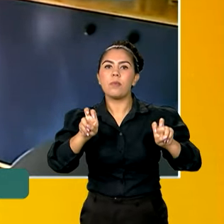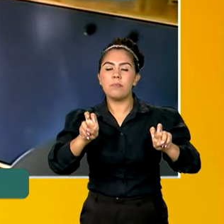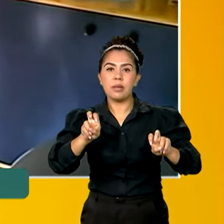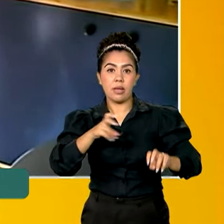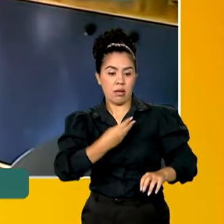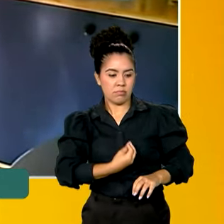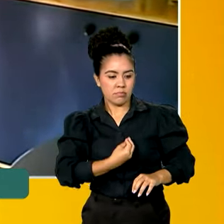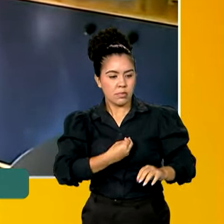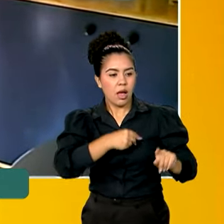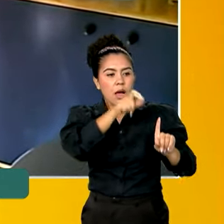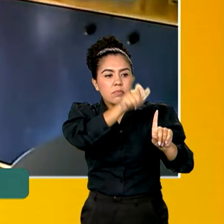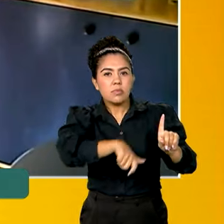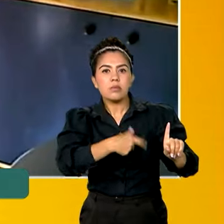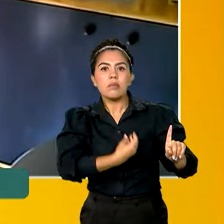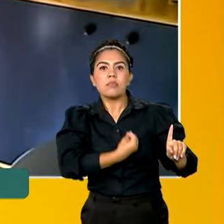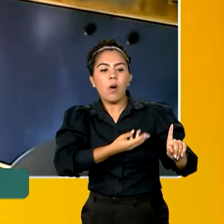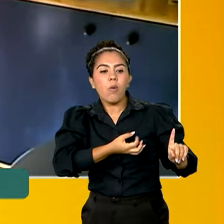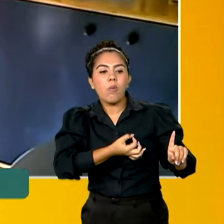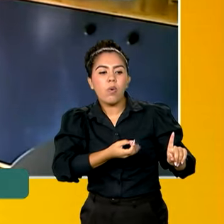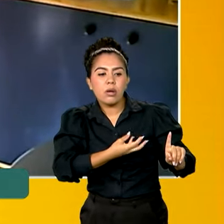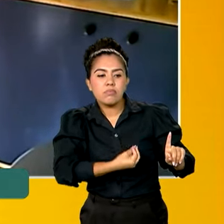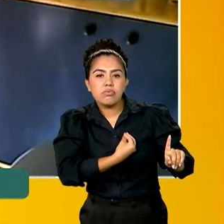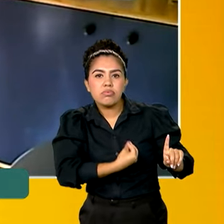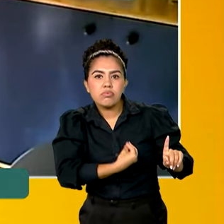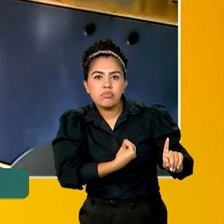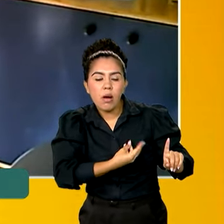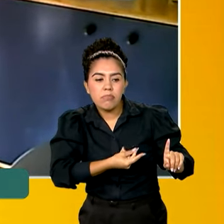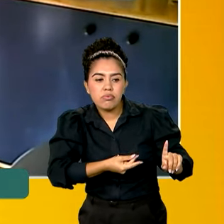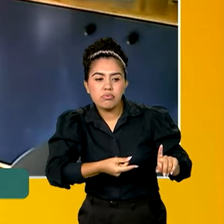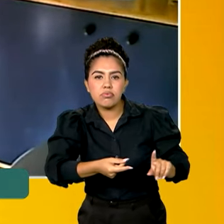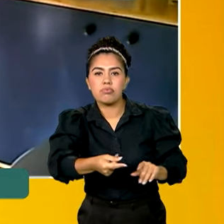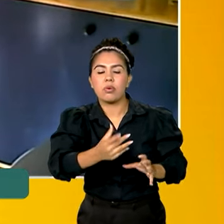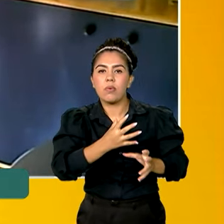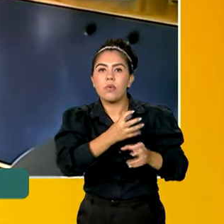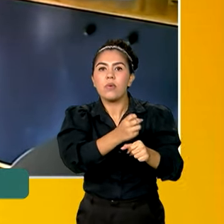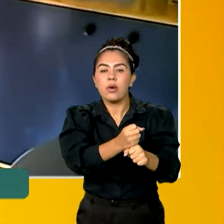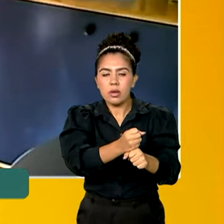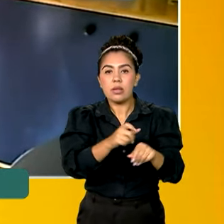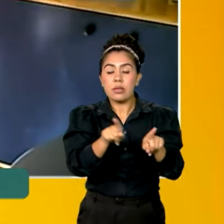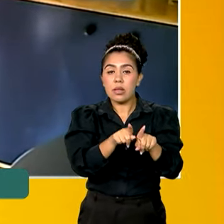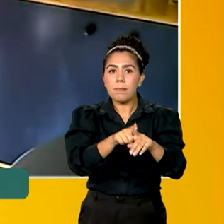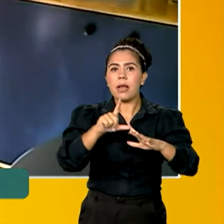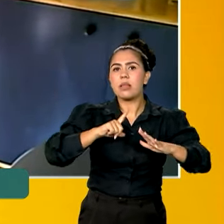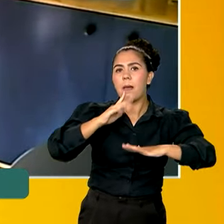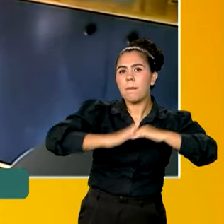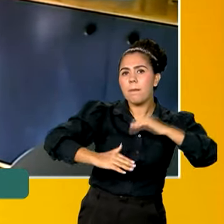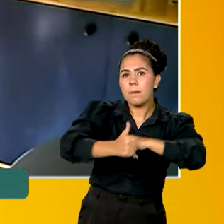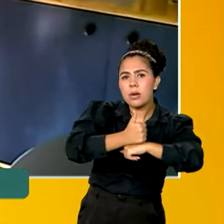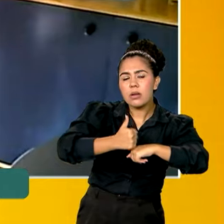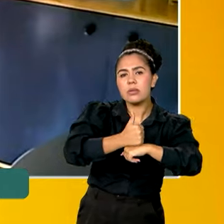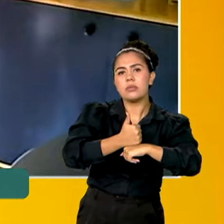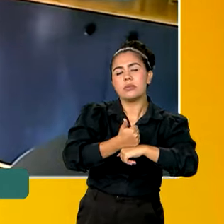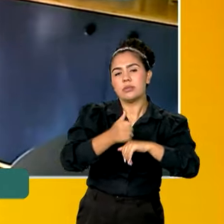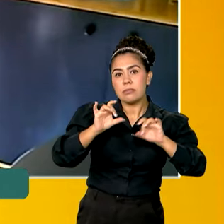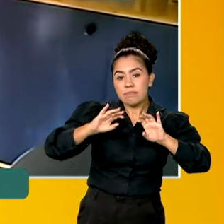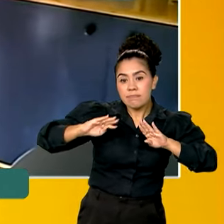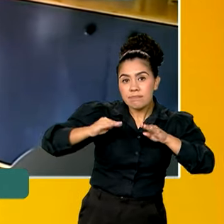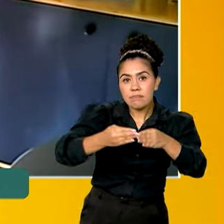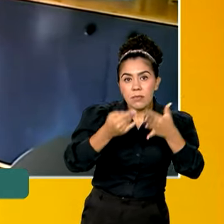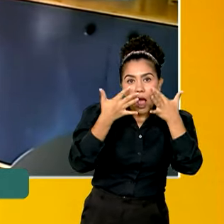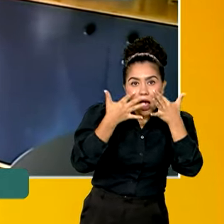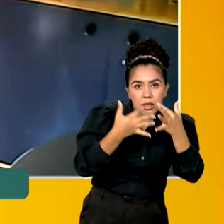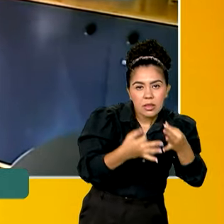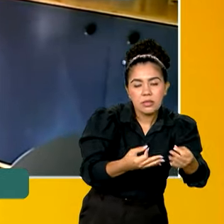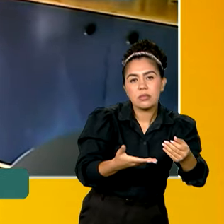muito importante. Ao mesmo tempo que estamos fazendo a grande formação de especialistas para a atenção primária à saúde, para a